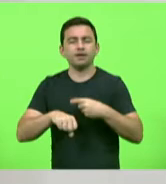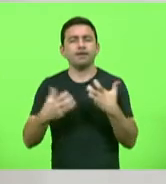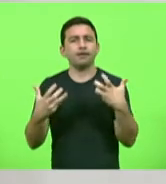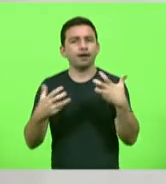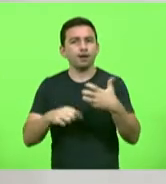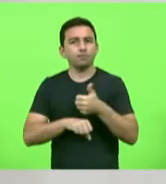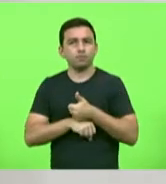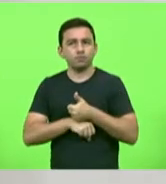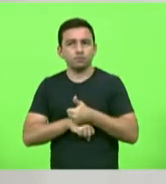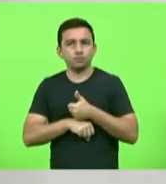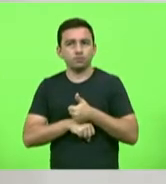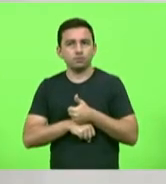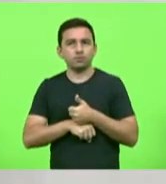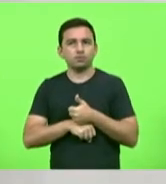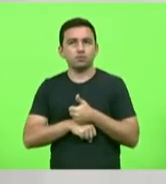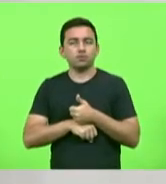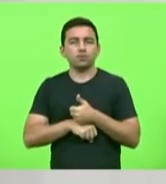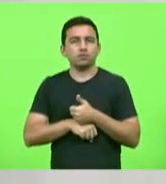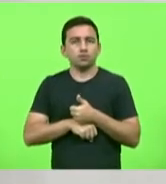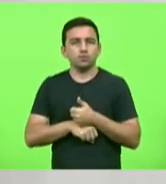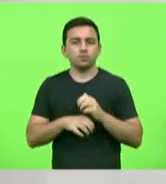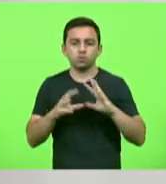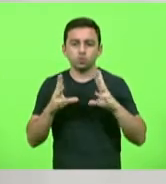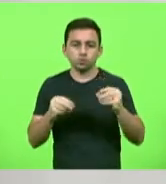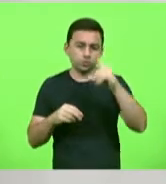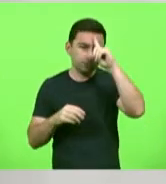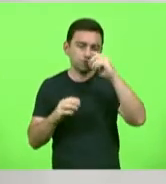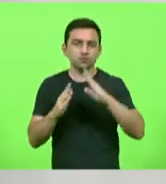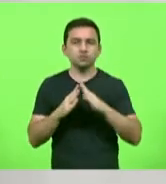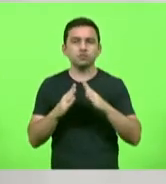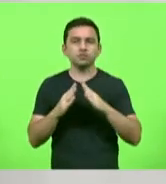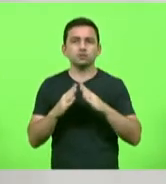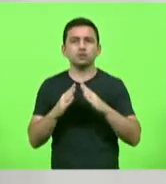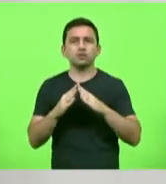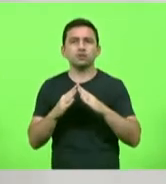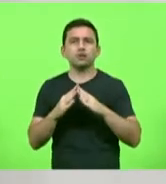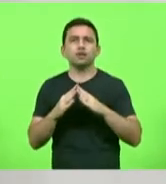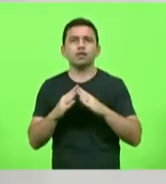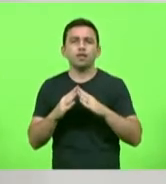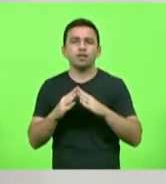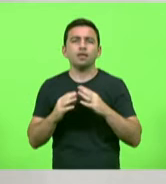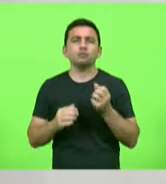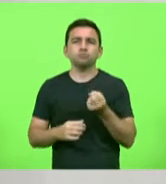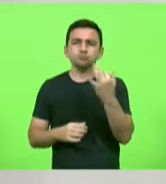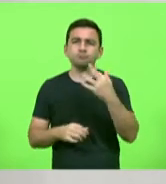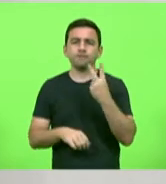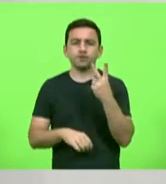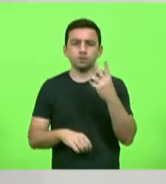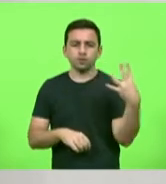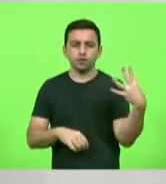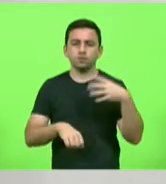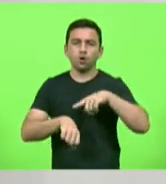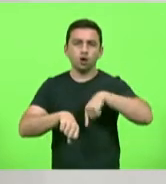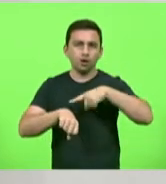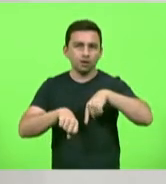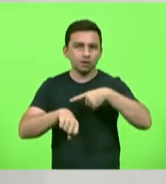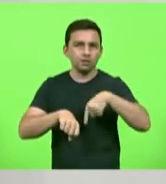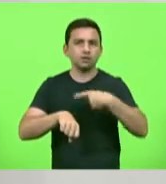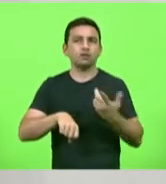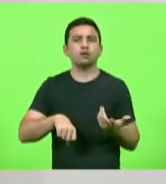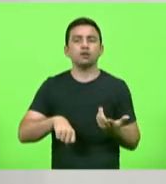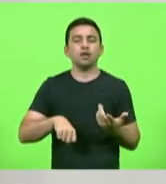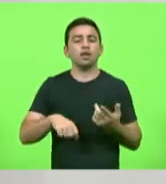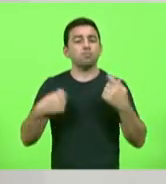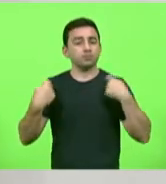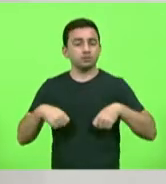estejam nos hospitais, nos leitos, por 24 horas. por 24 horas. Essa é a